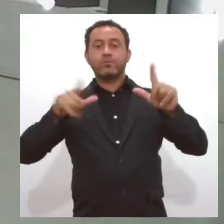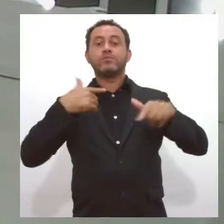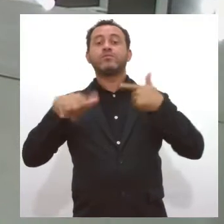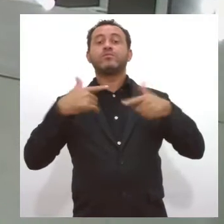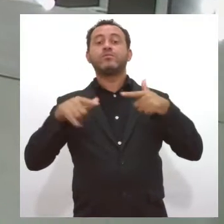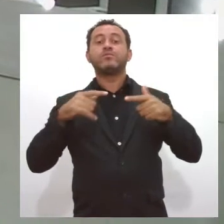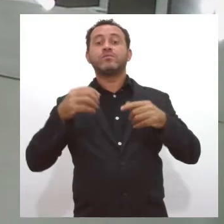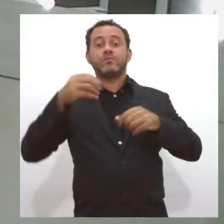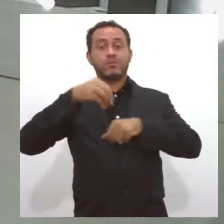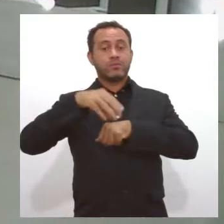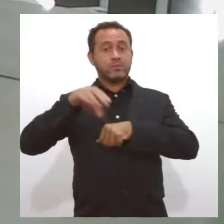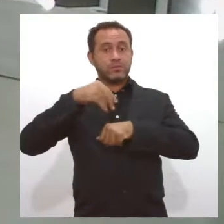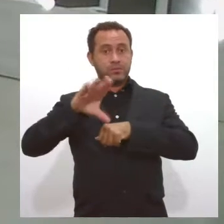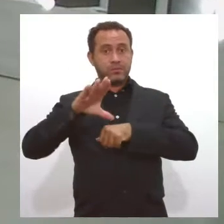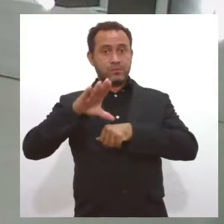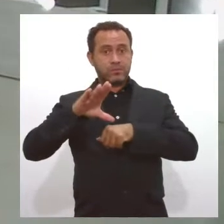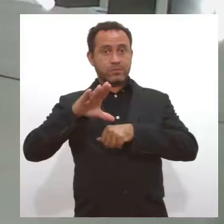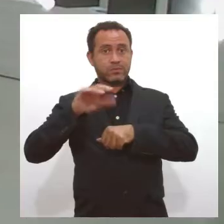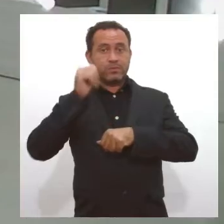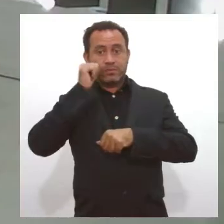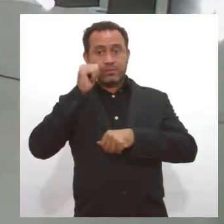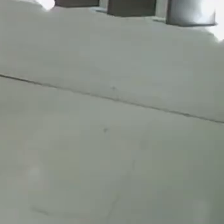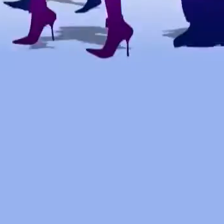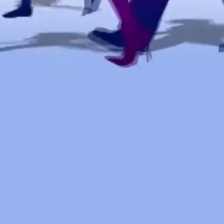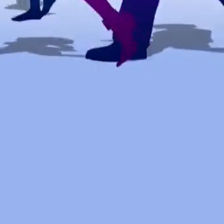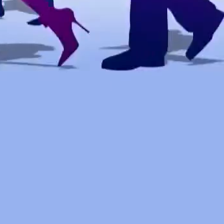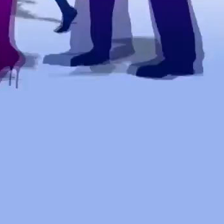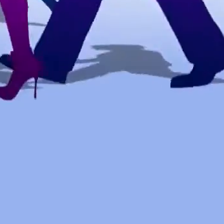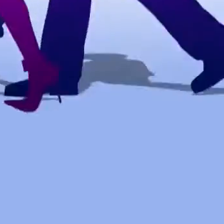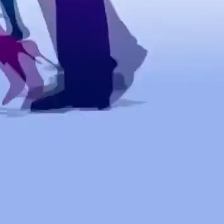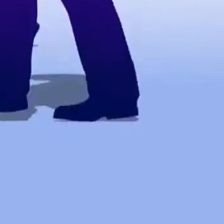Trabalho. Quem traz as dicas é a consultora Cristiane Barreto.